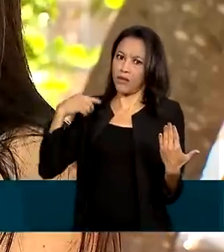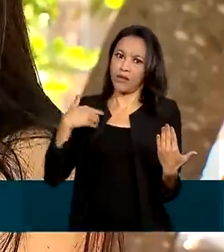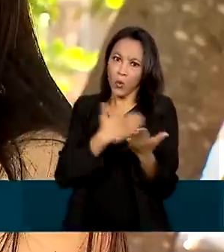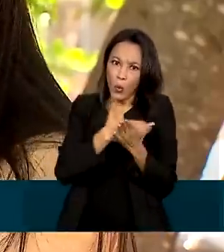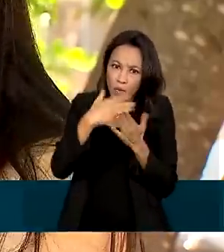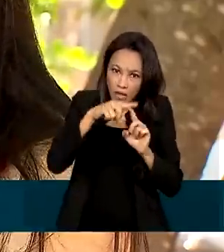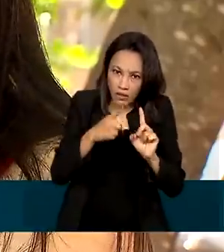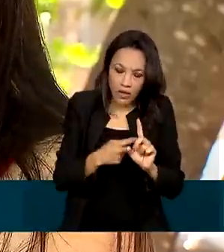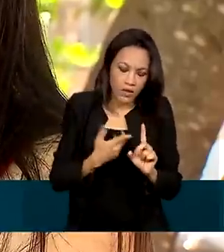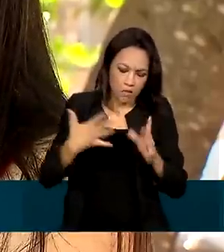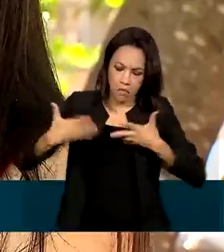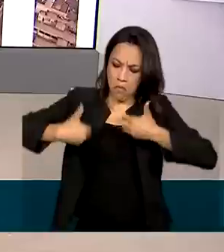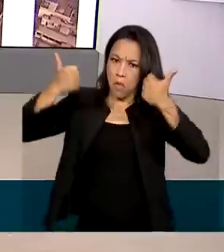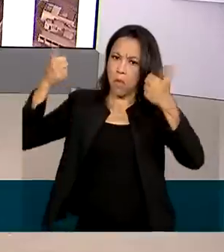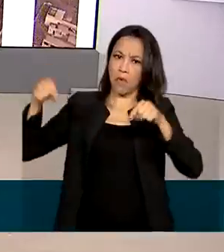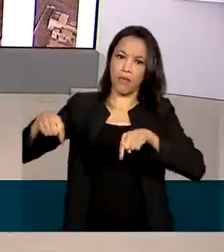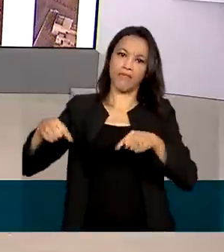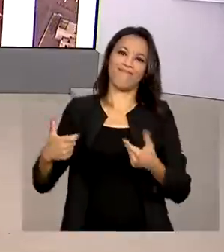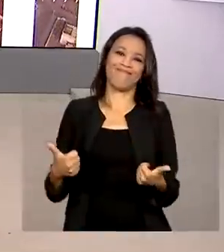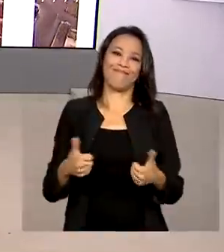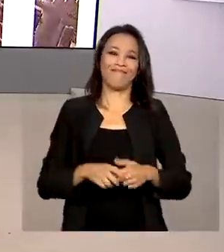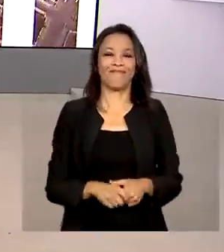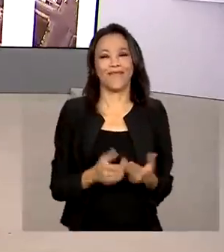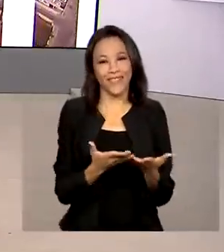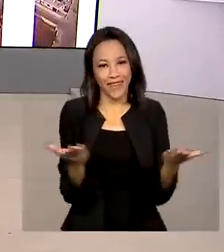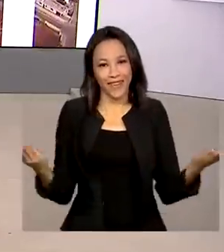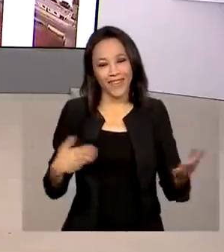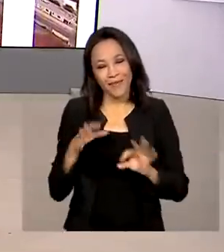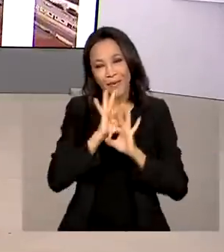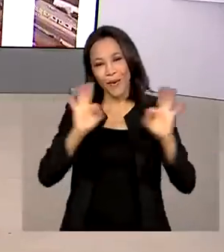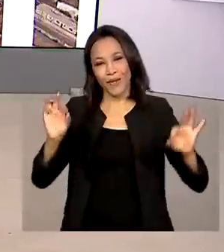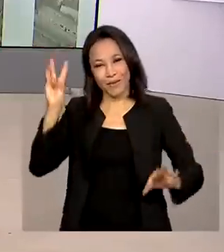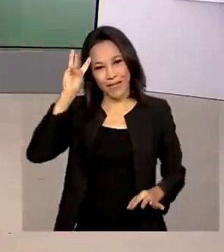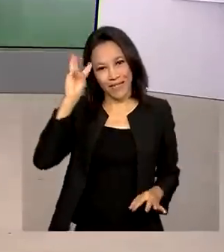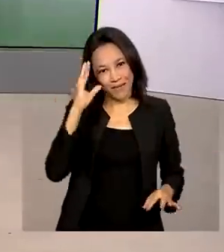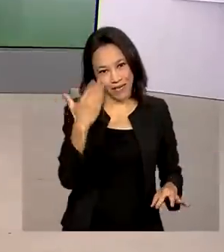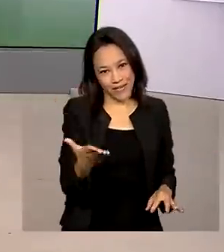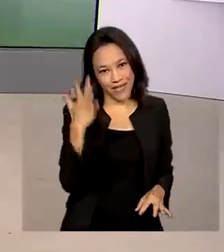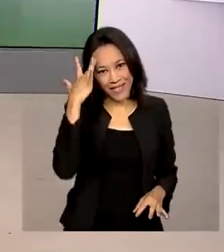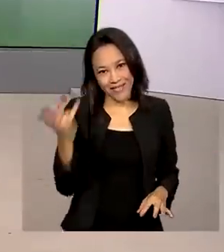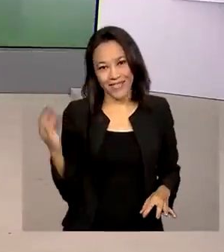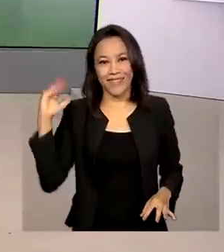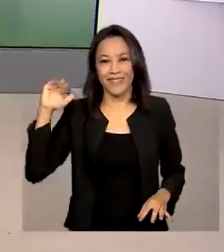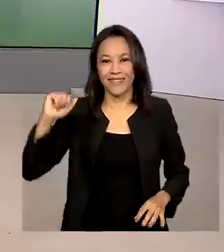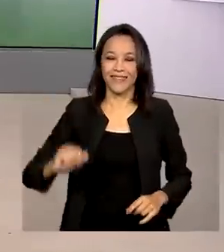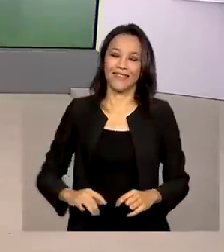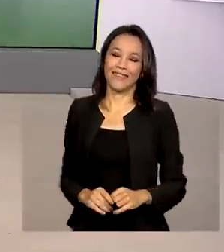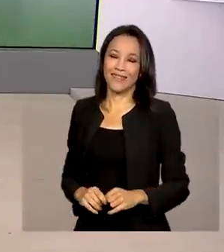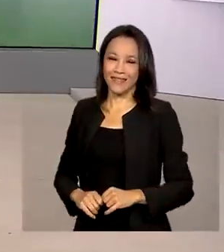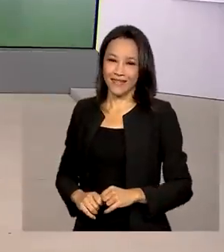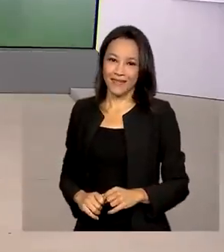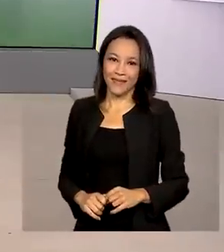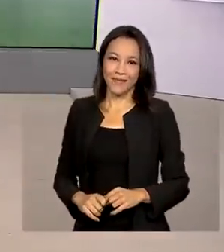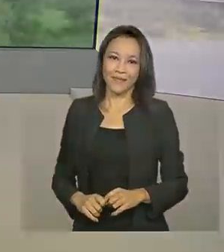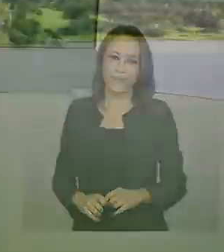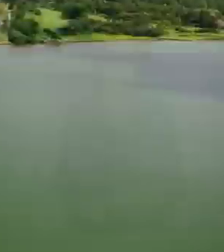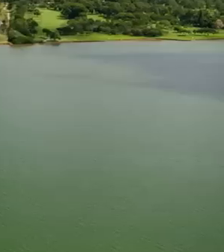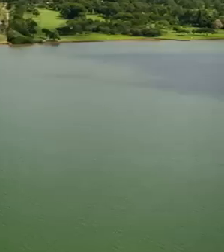tudo certo. É isso, uma ótima terça-feira para você e até amanhã. Tchau, tchau. Tchau.